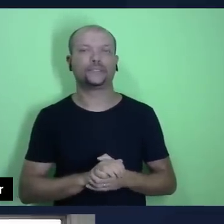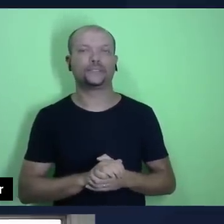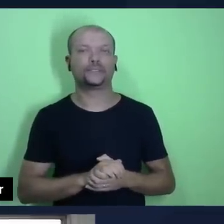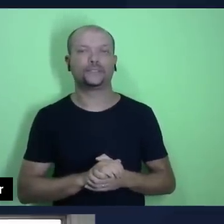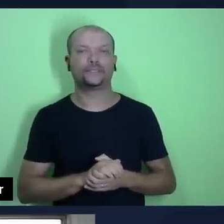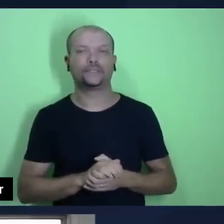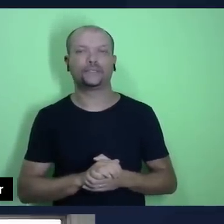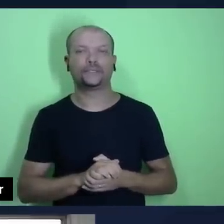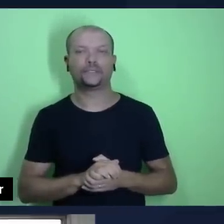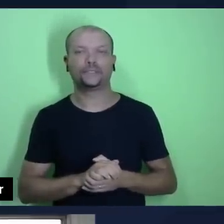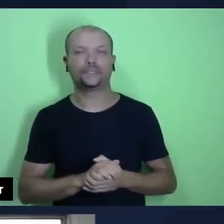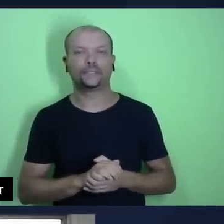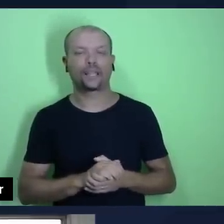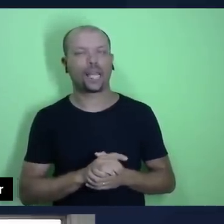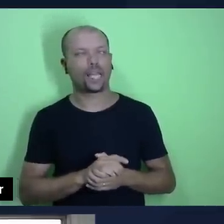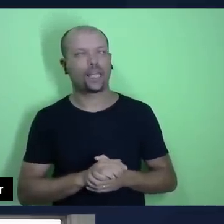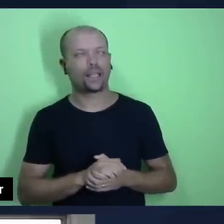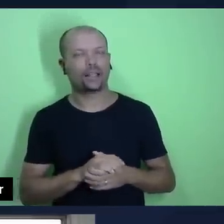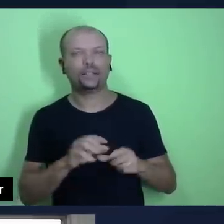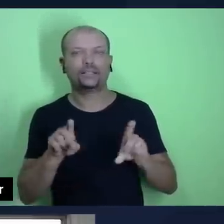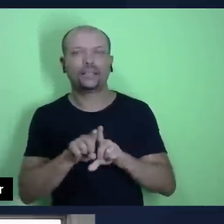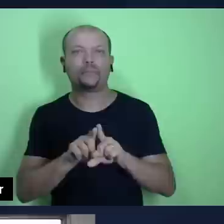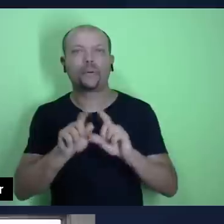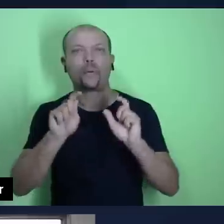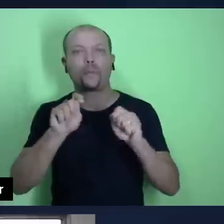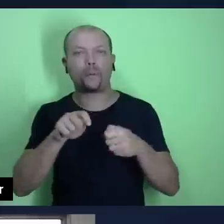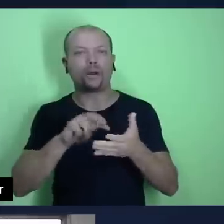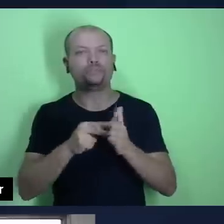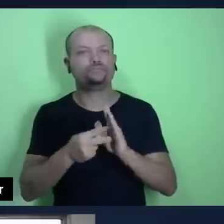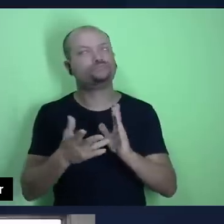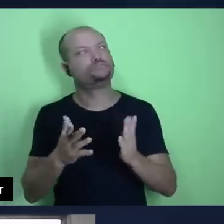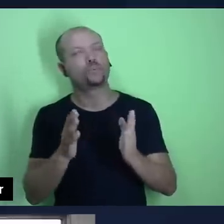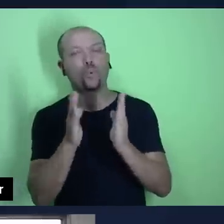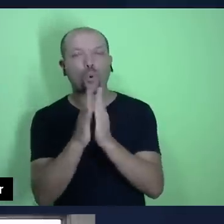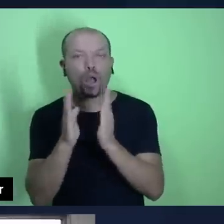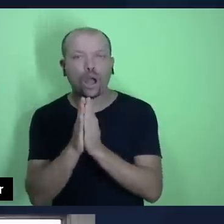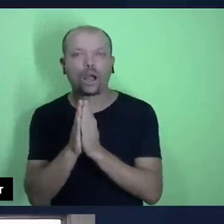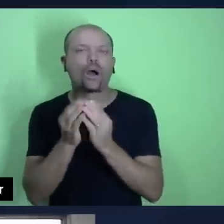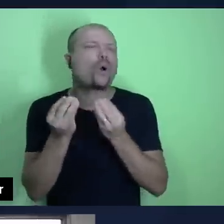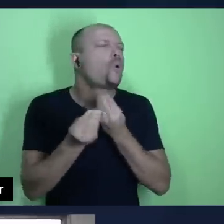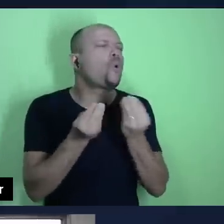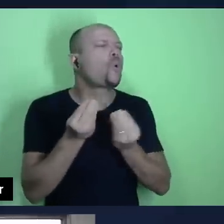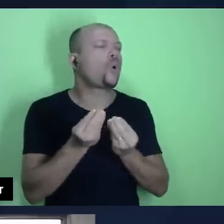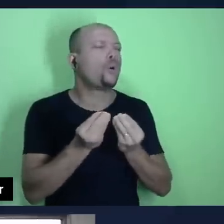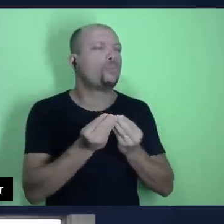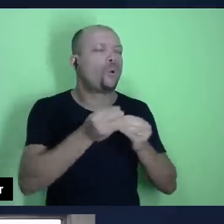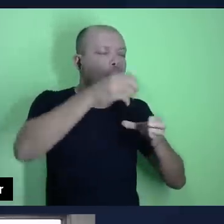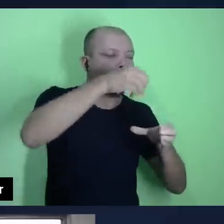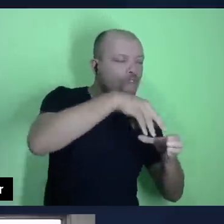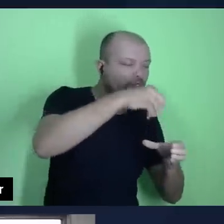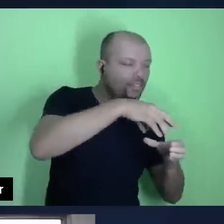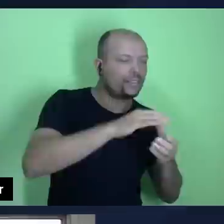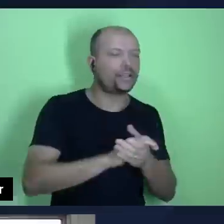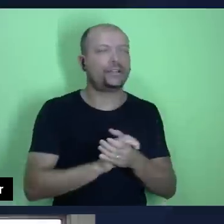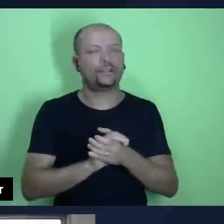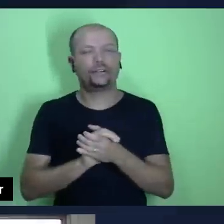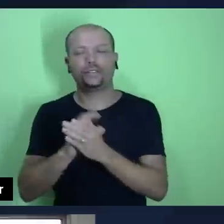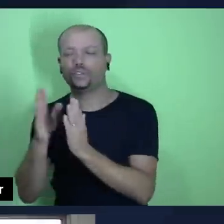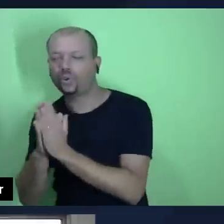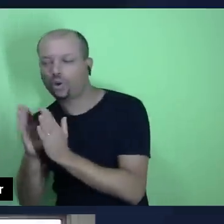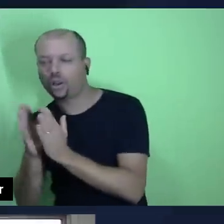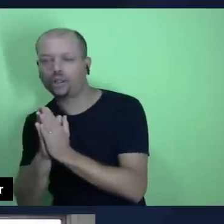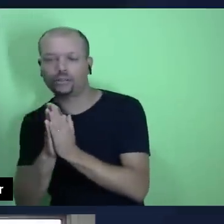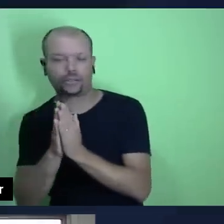Ela tem uma relação também com a oração, com a oração, como, qual a relação que existe entre a